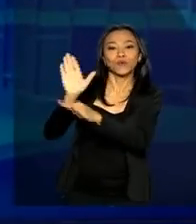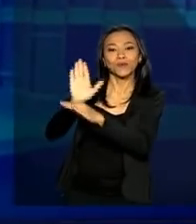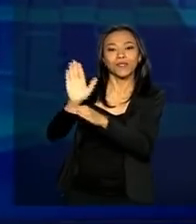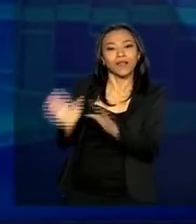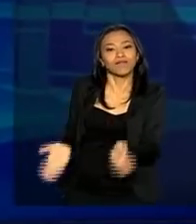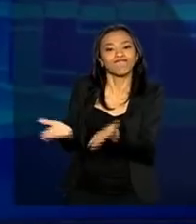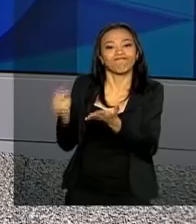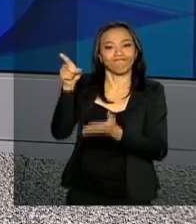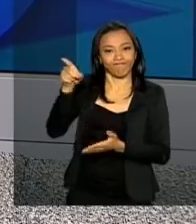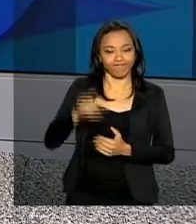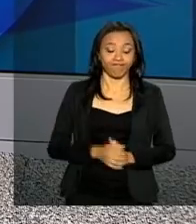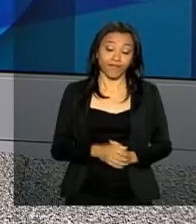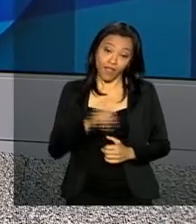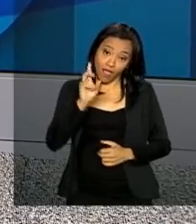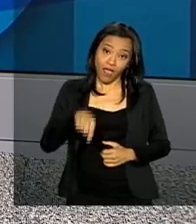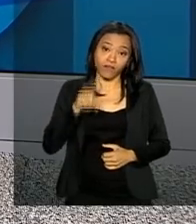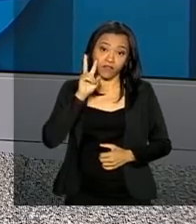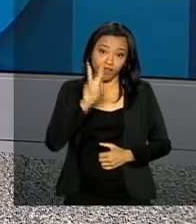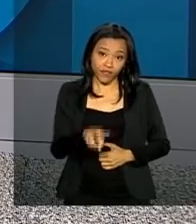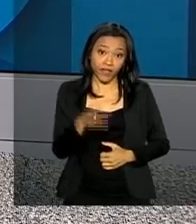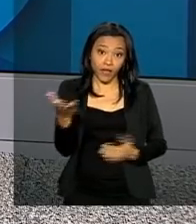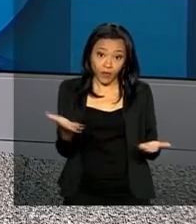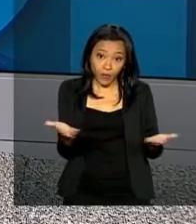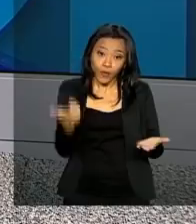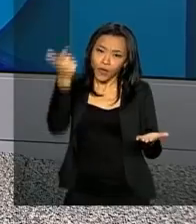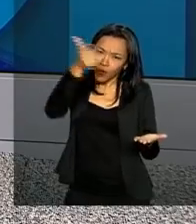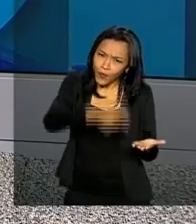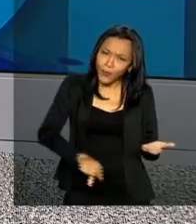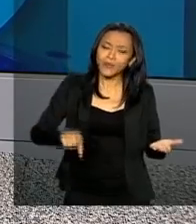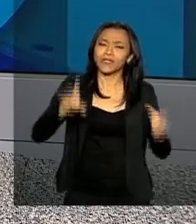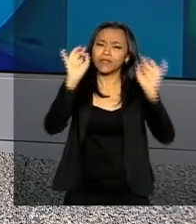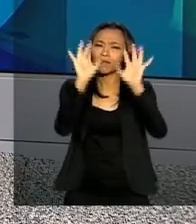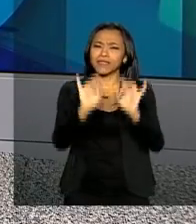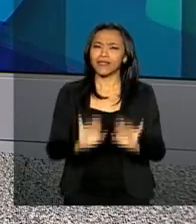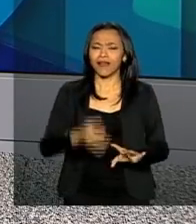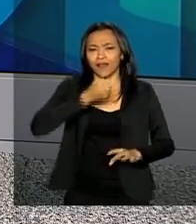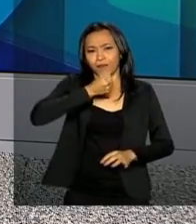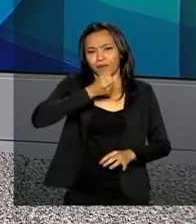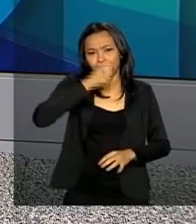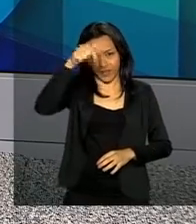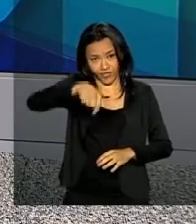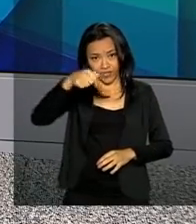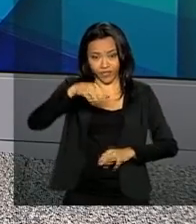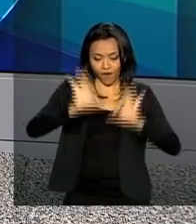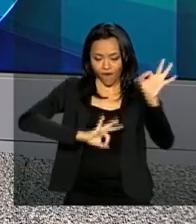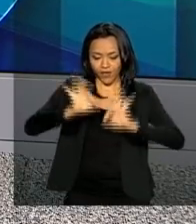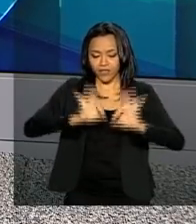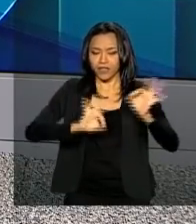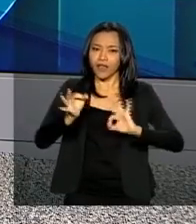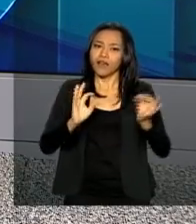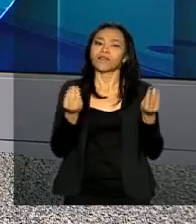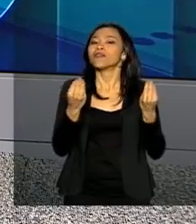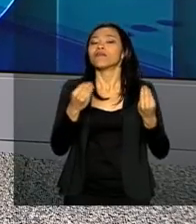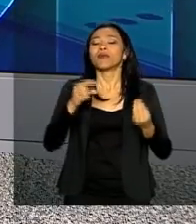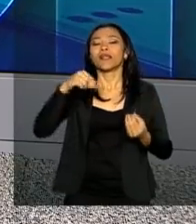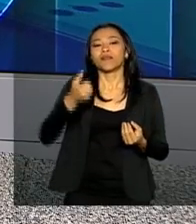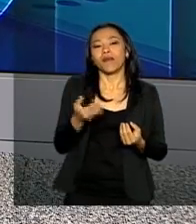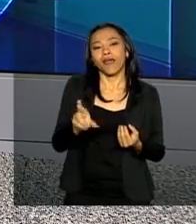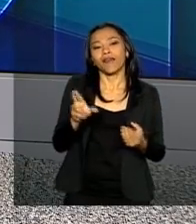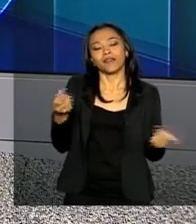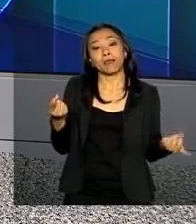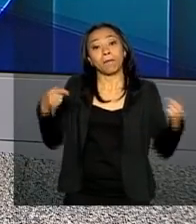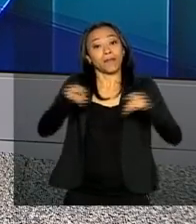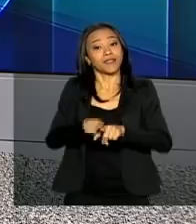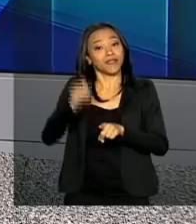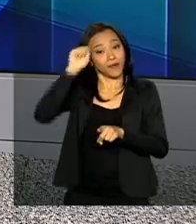recém-nascidos. É o que você vai ver em mais uma matéria especial produzida aqui pela TV NBR sobre a nossa parceria